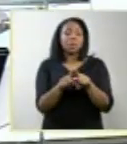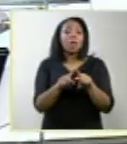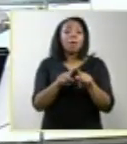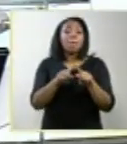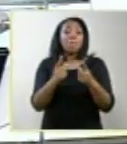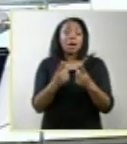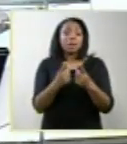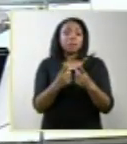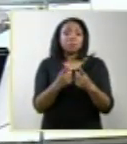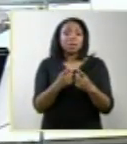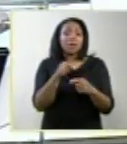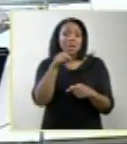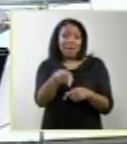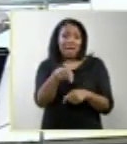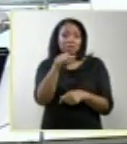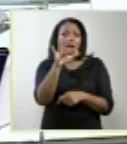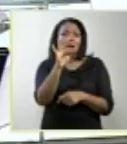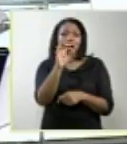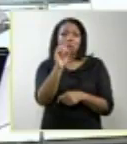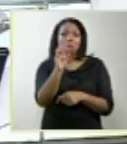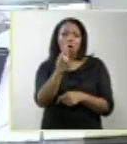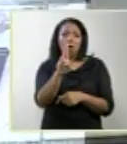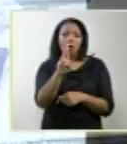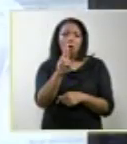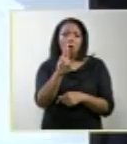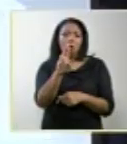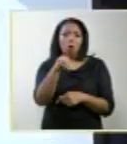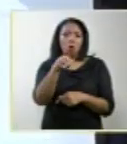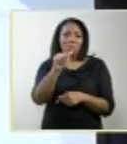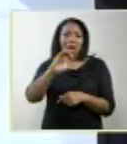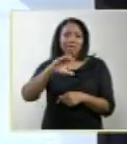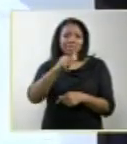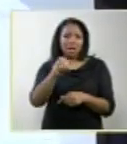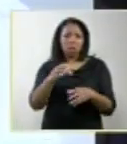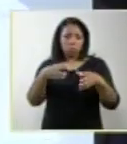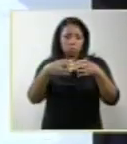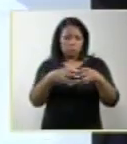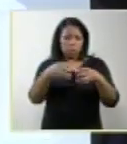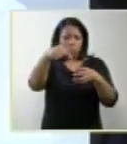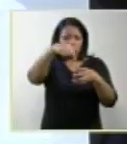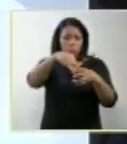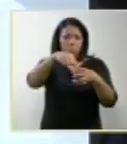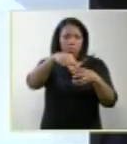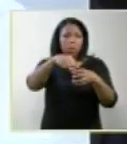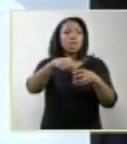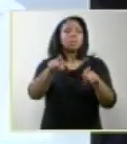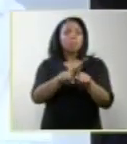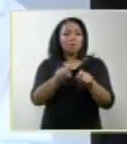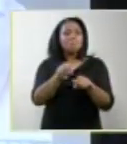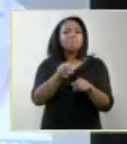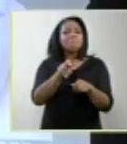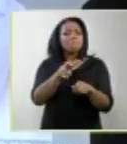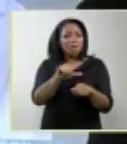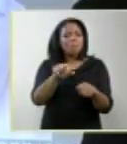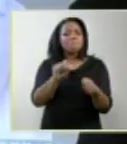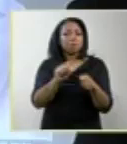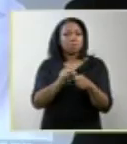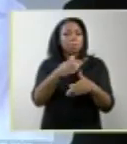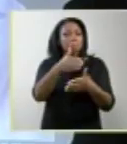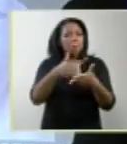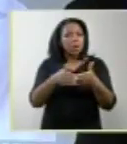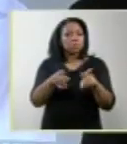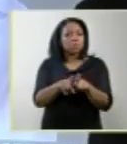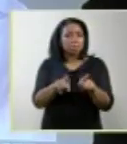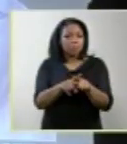claro que durante essa formação, não tendo a cobertura da calota craniana, também vai fazer parte do diagnóstico a ausência parcial